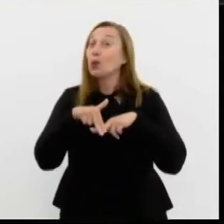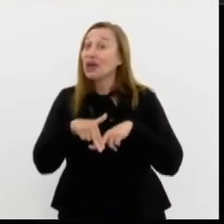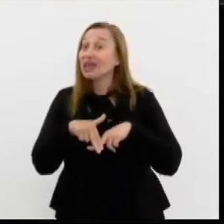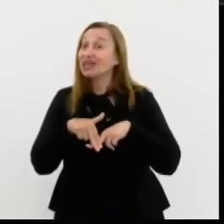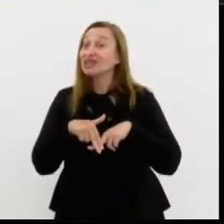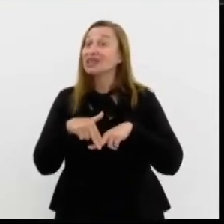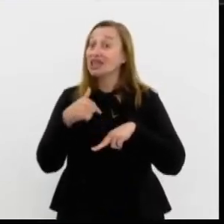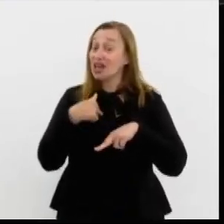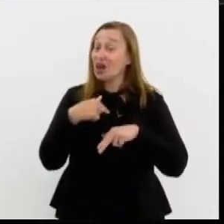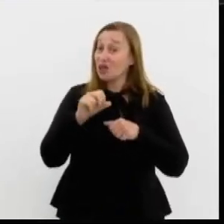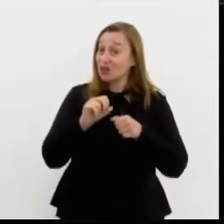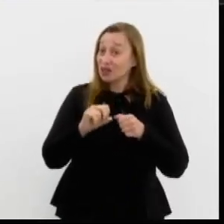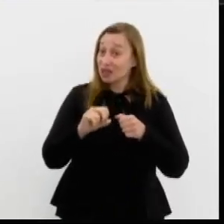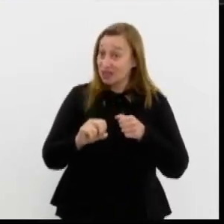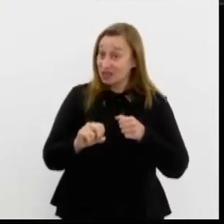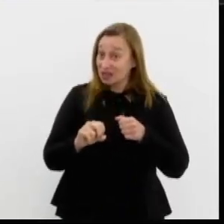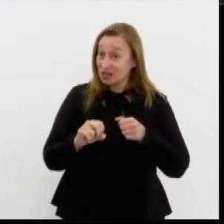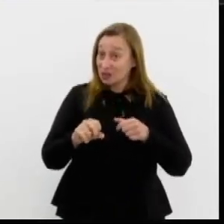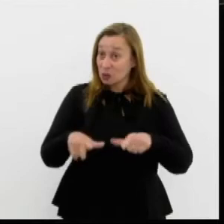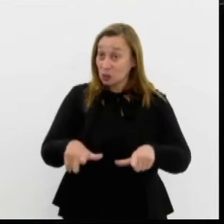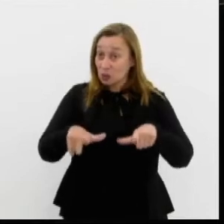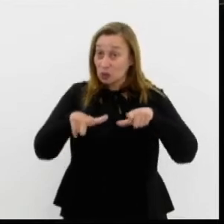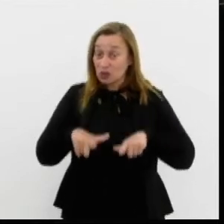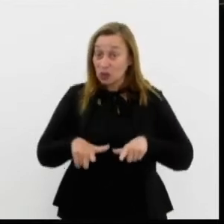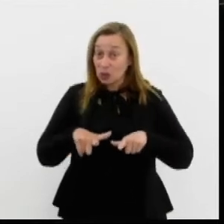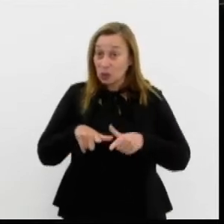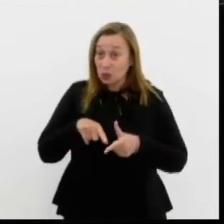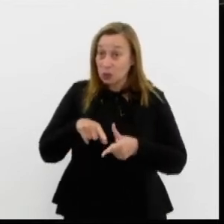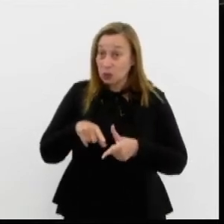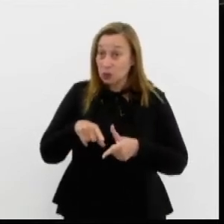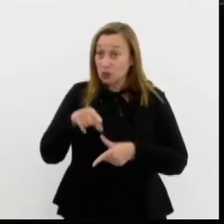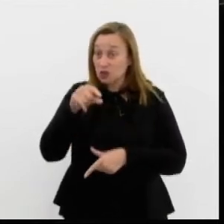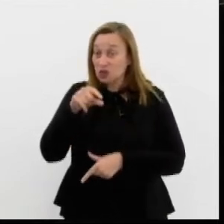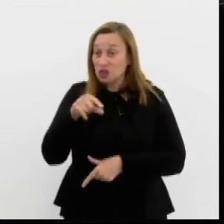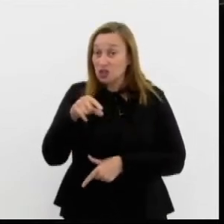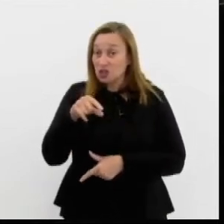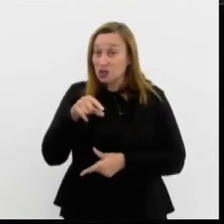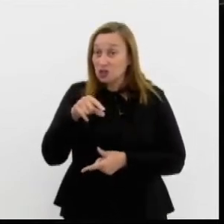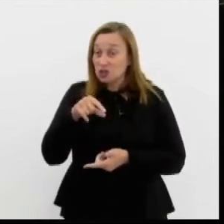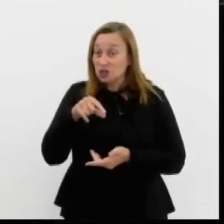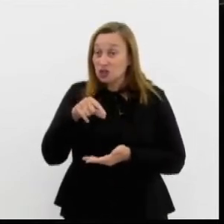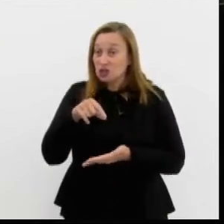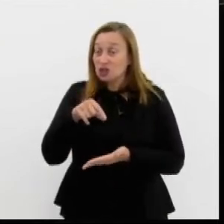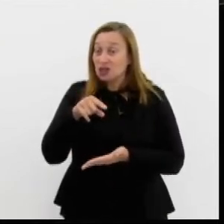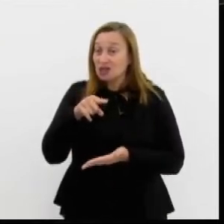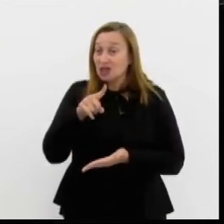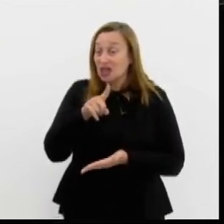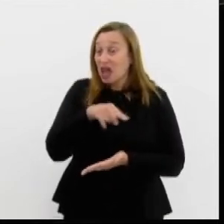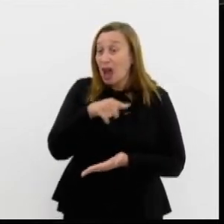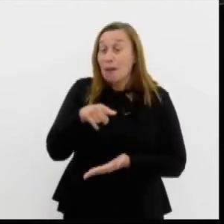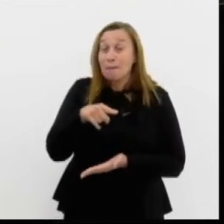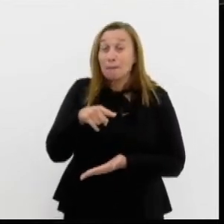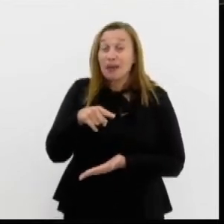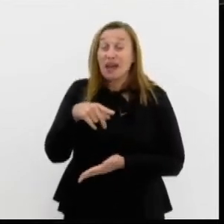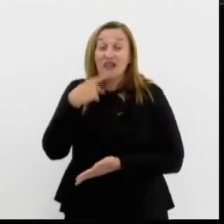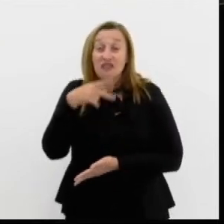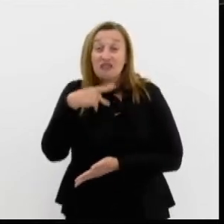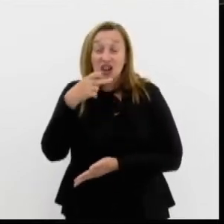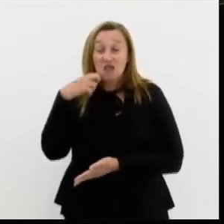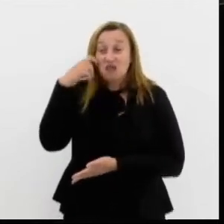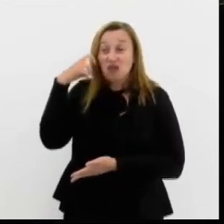fiz uma moção de repúdio à fala vergonhosa do presidente Lula.